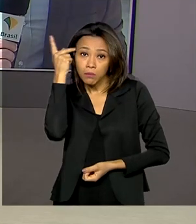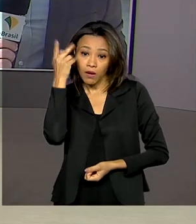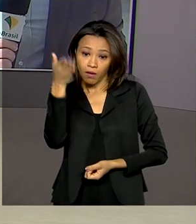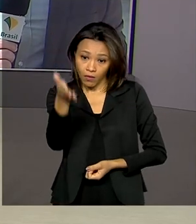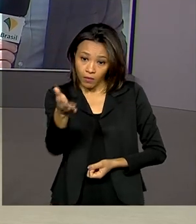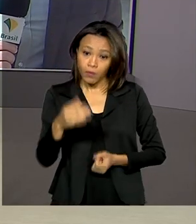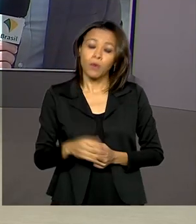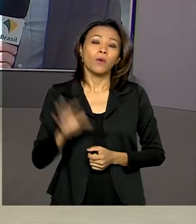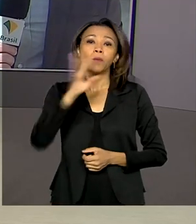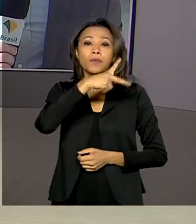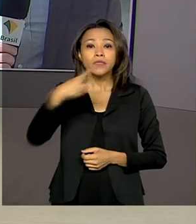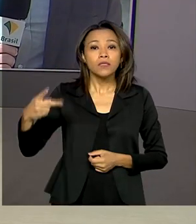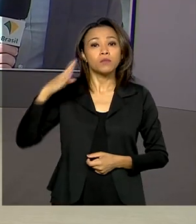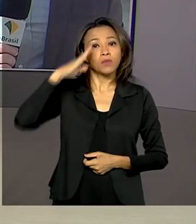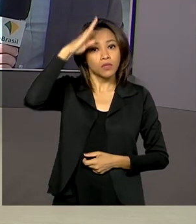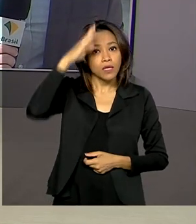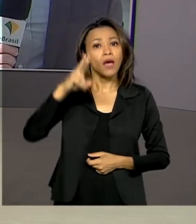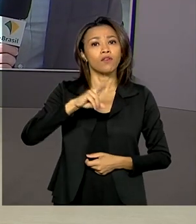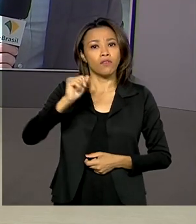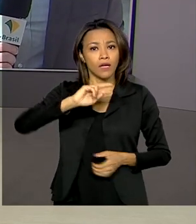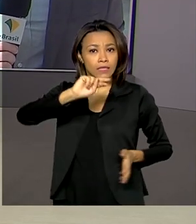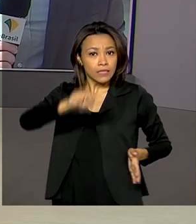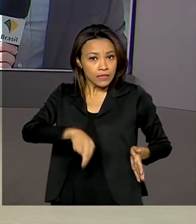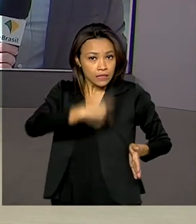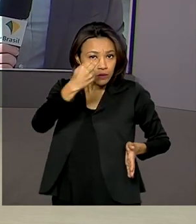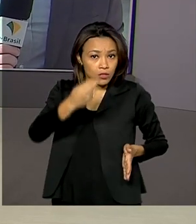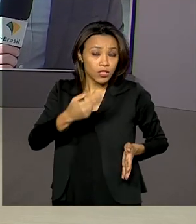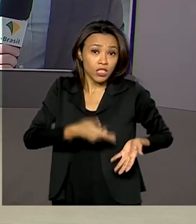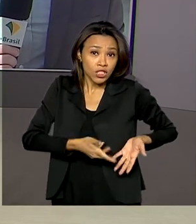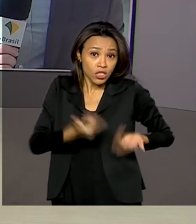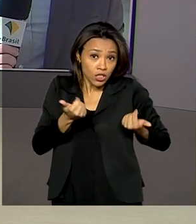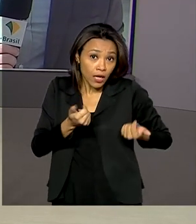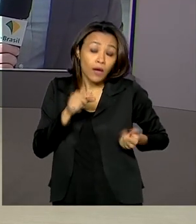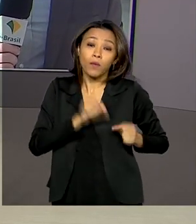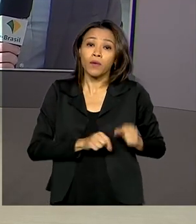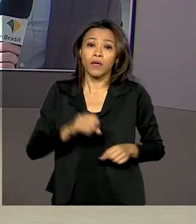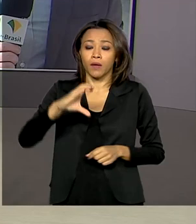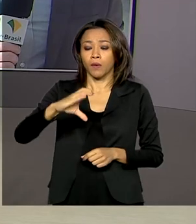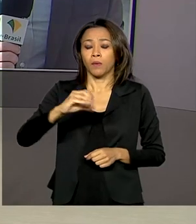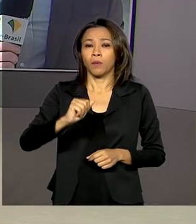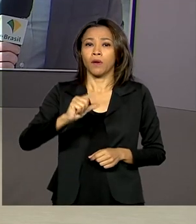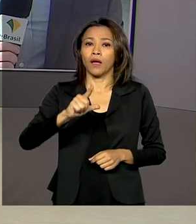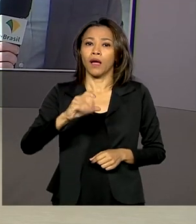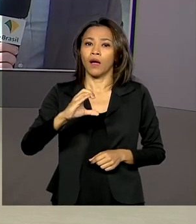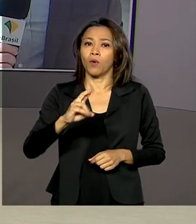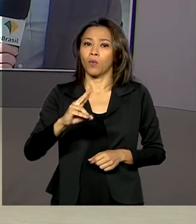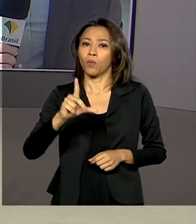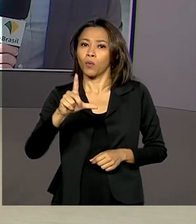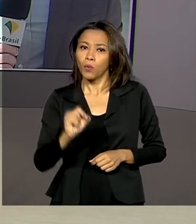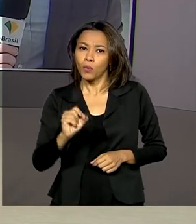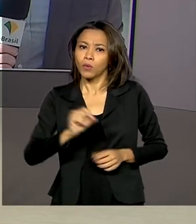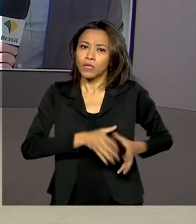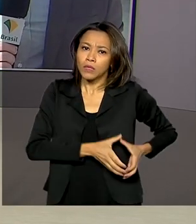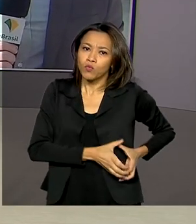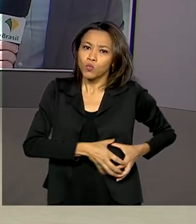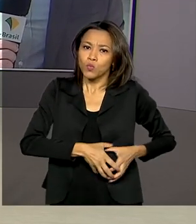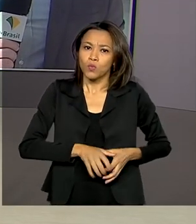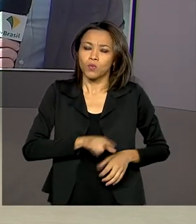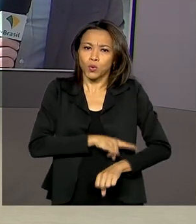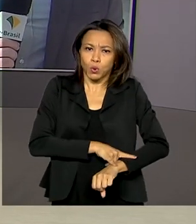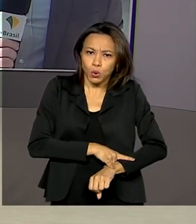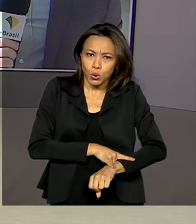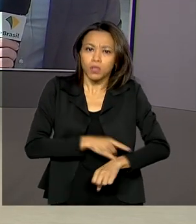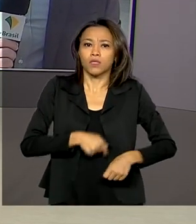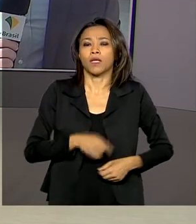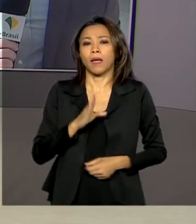O presidente Jair Bolsonaro vai passar por uma cirurgia para a retirada de um cálculo na bexiga. Dimas Soldi traz ao vivo os detalhes pra gente. Bom dia,